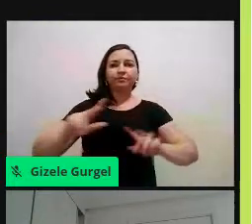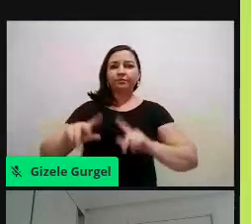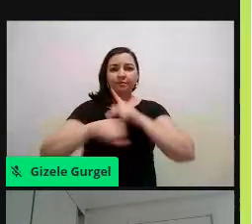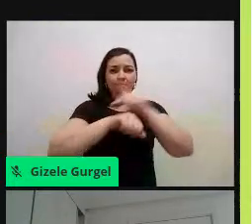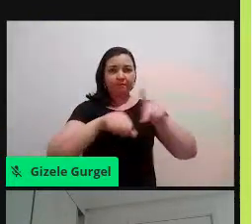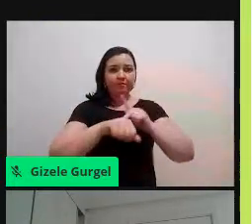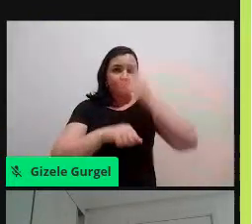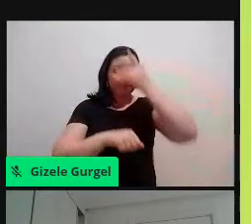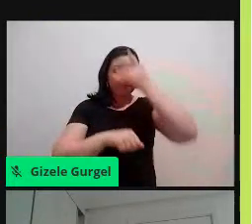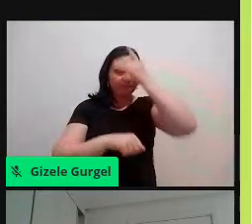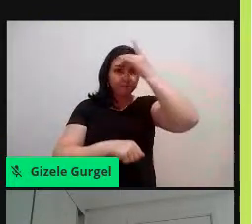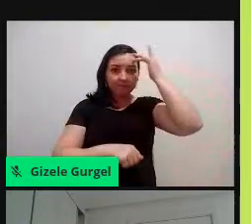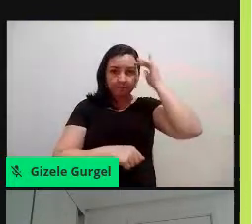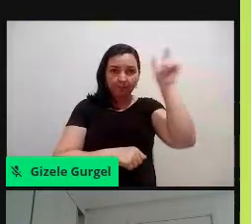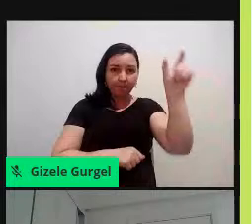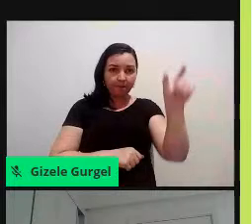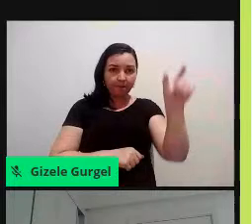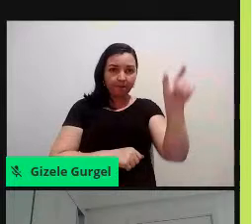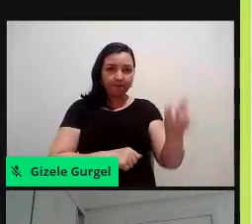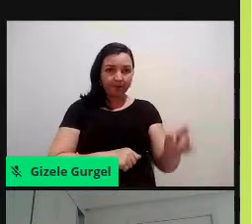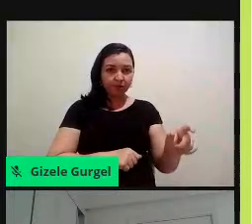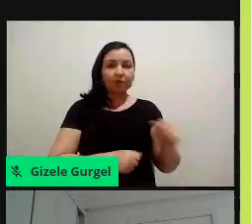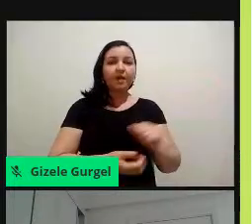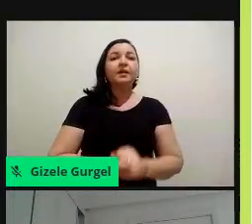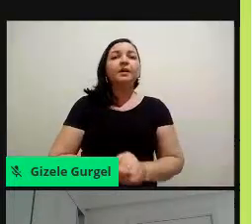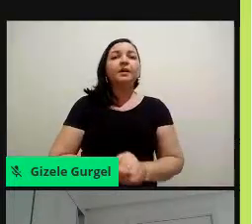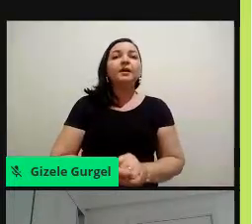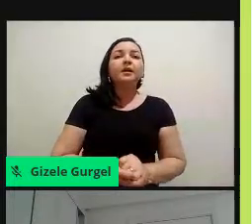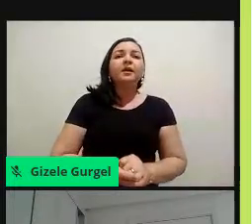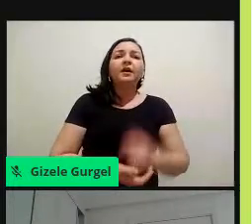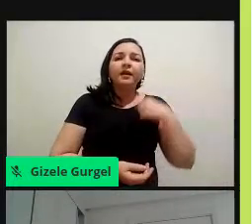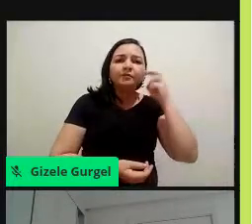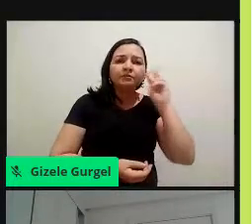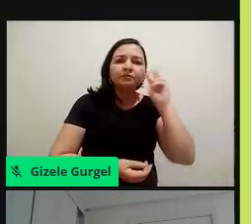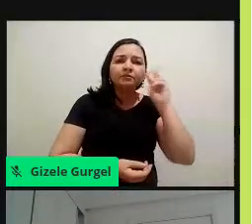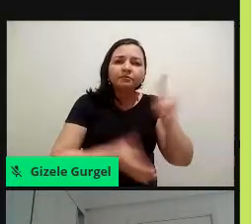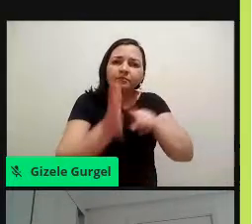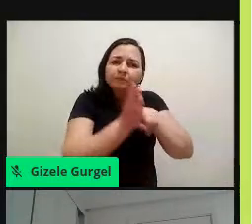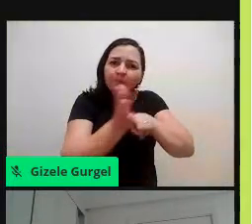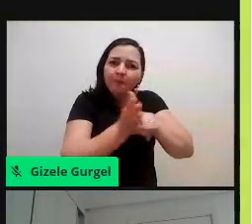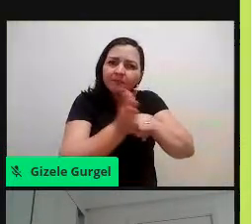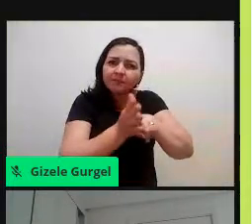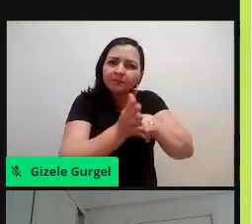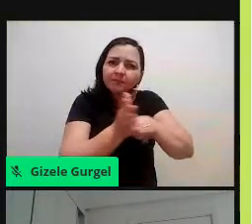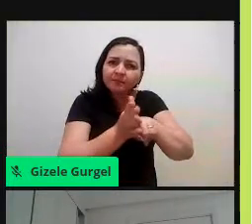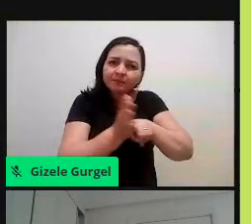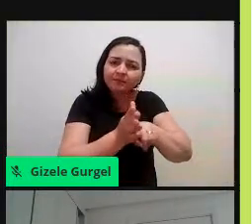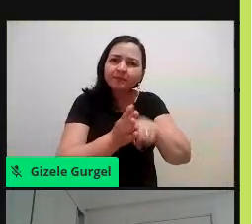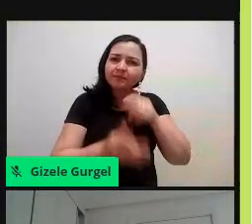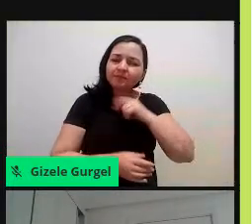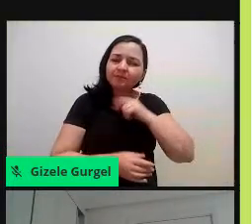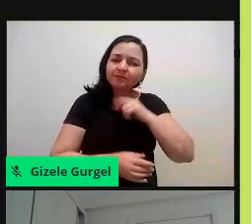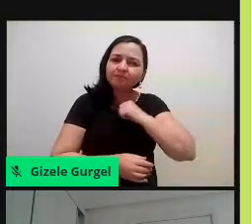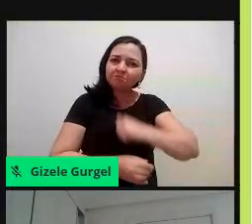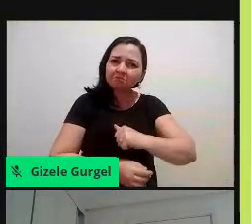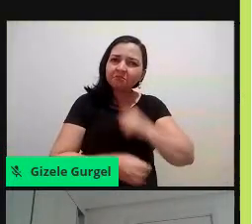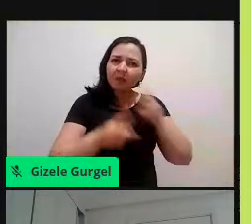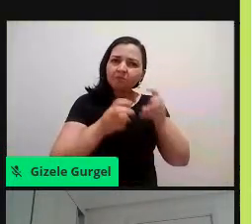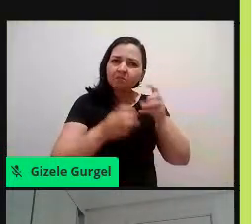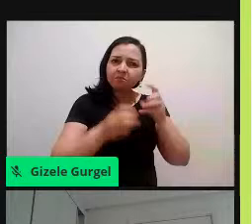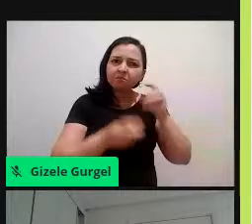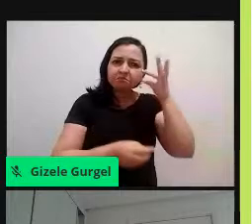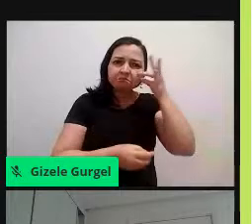bem representativo, desculpa, e verifica e faz aquela análise, foi comprovado. Então, se tem nas fezes